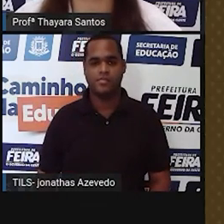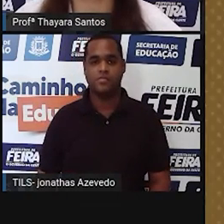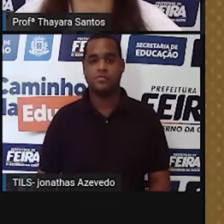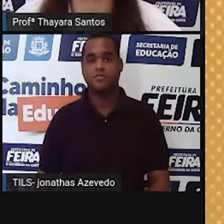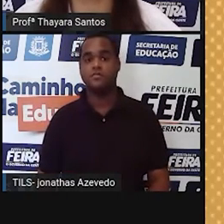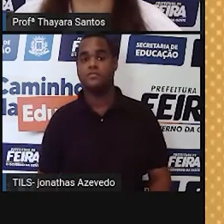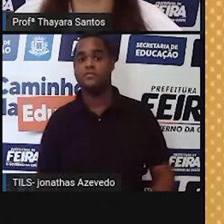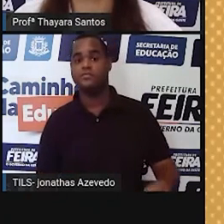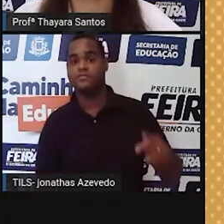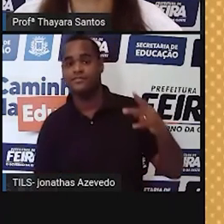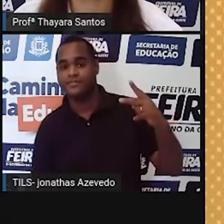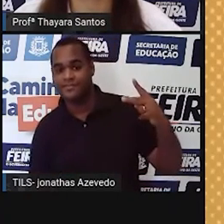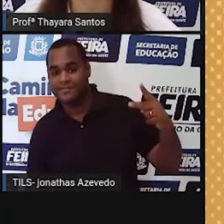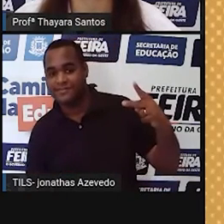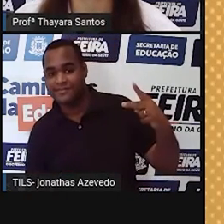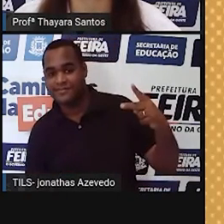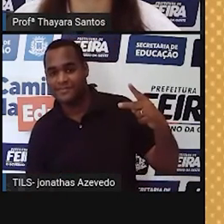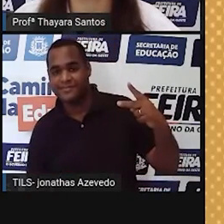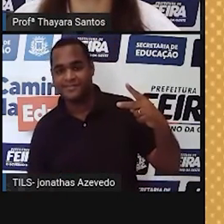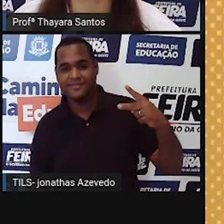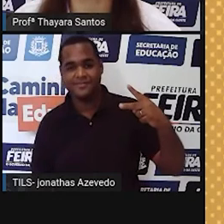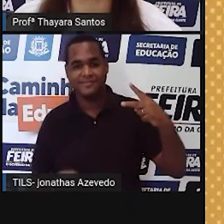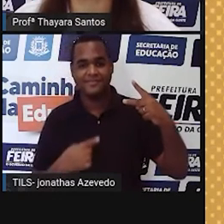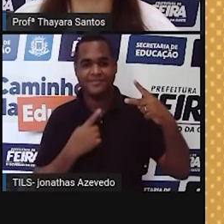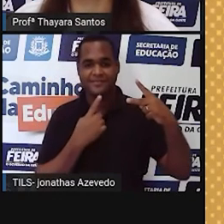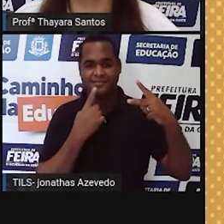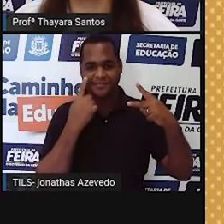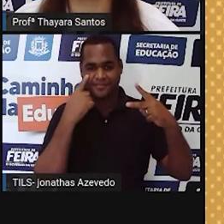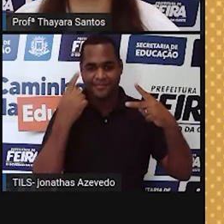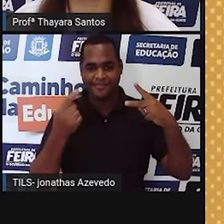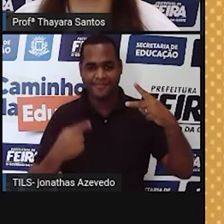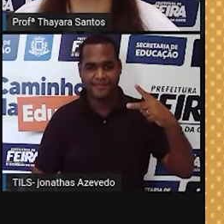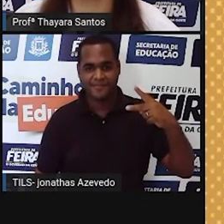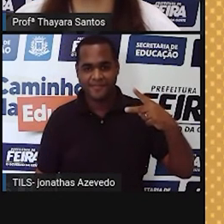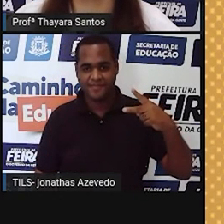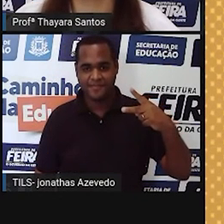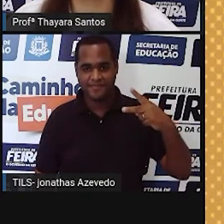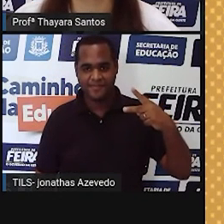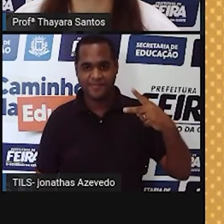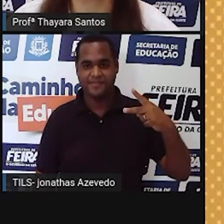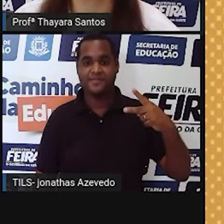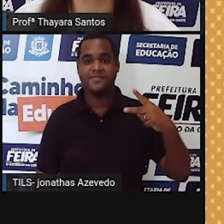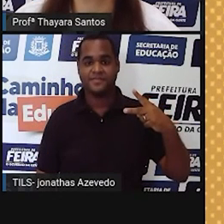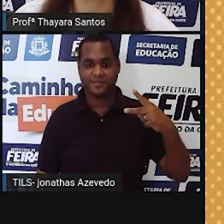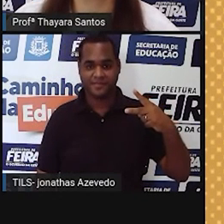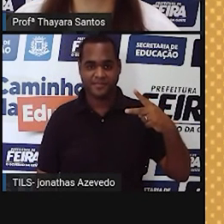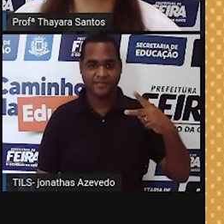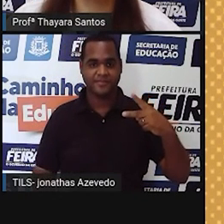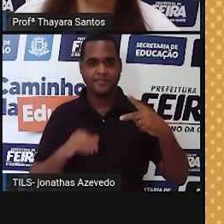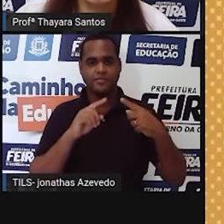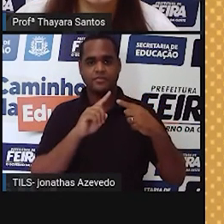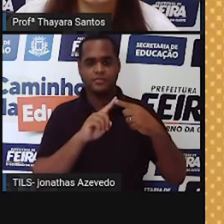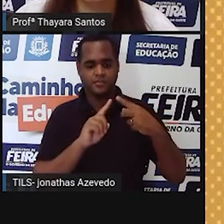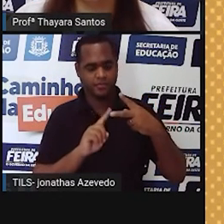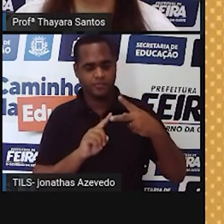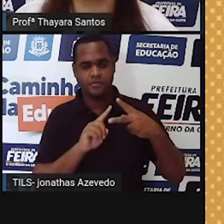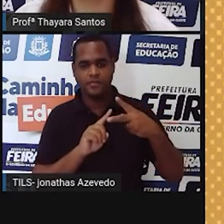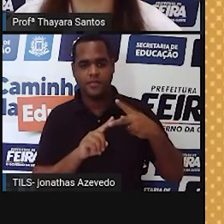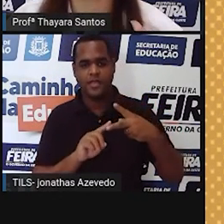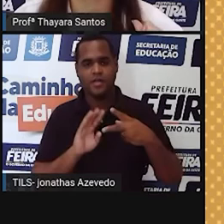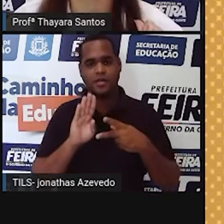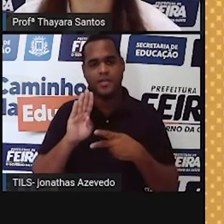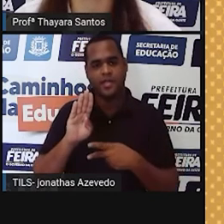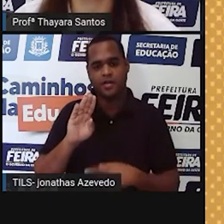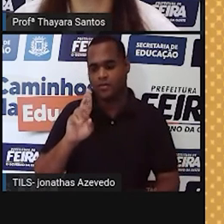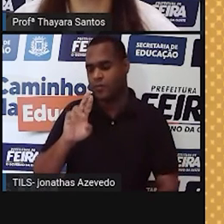Segunda questão. É a estrutura do sistema reprodutor masculino que tem a função reprodutiva e excretora?